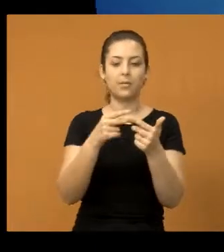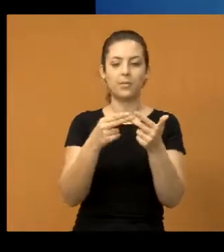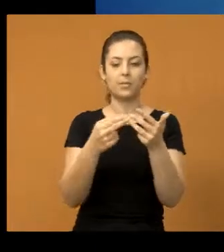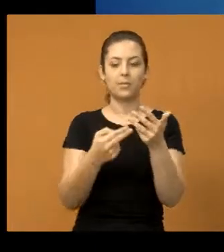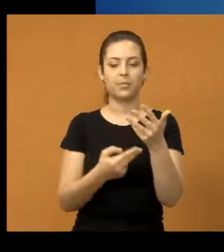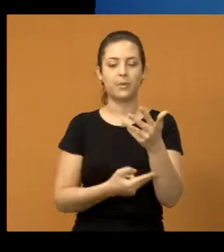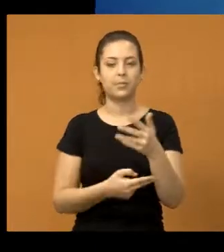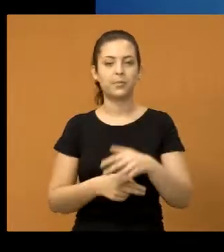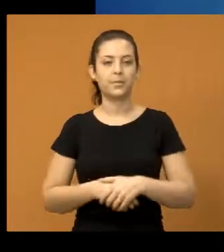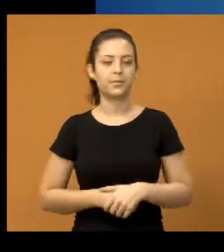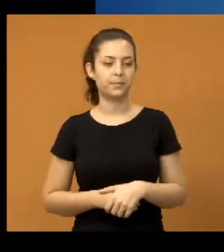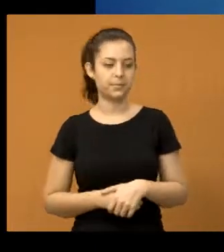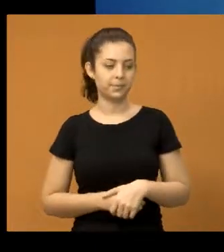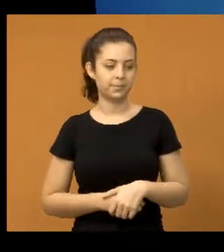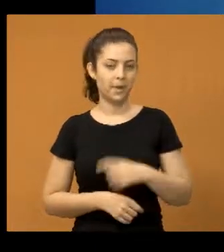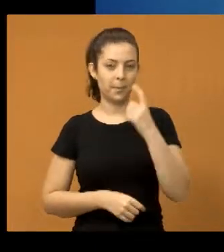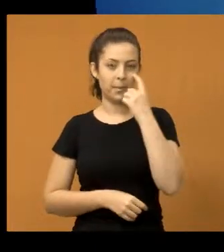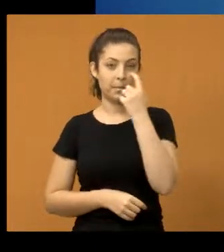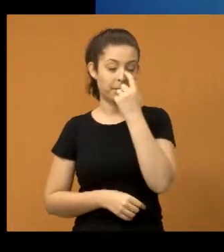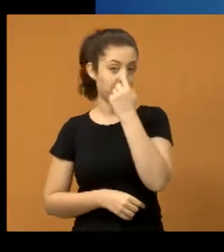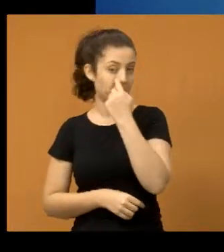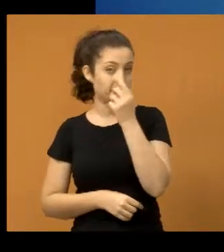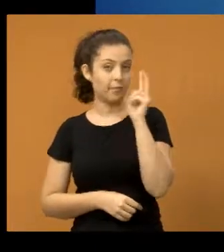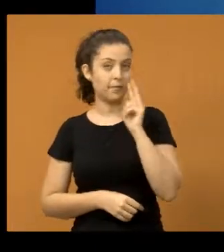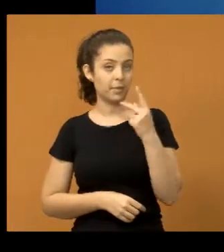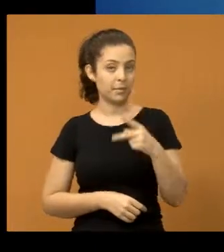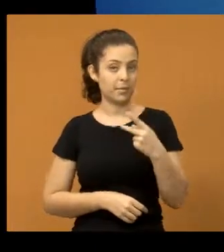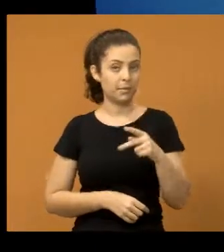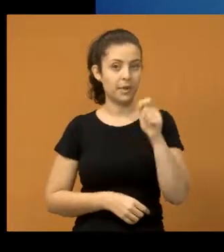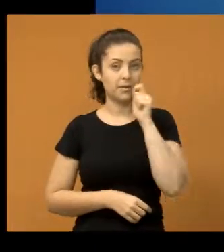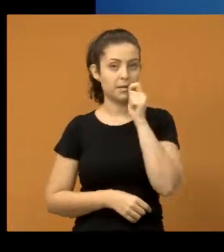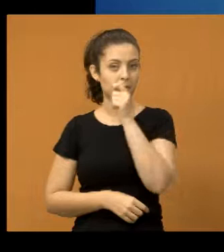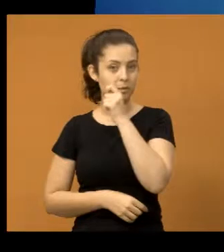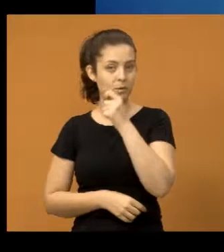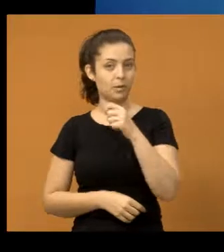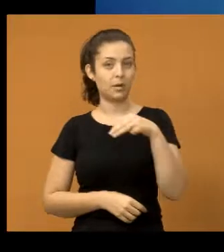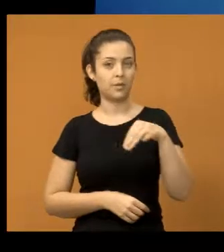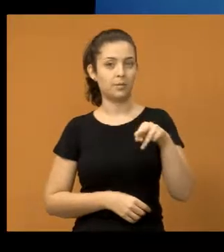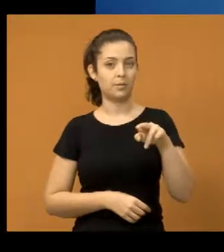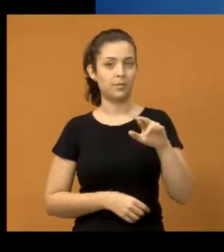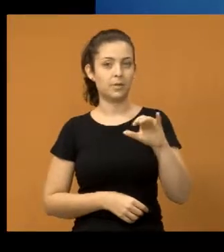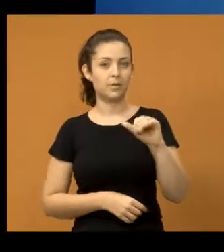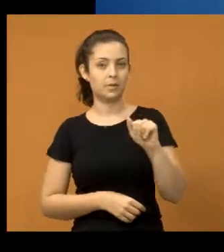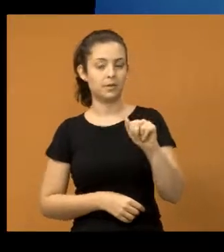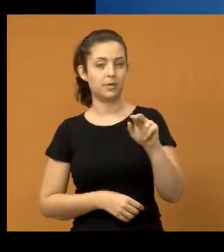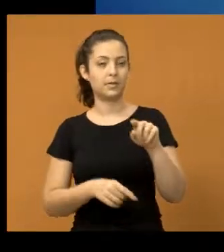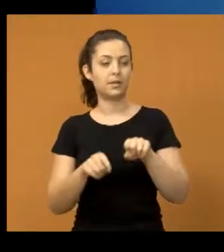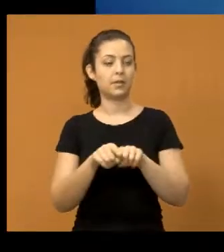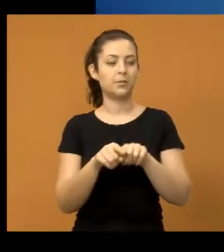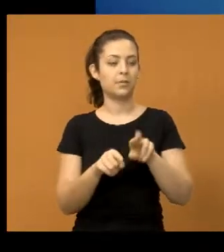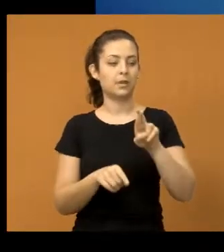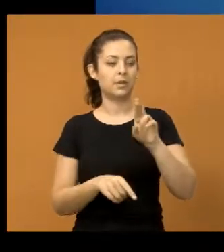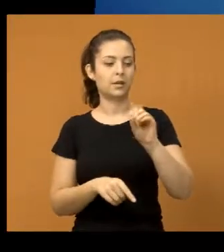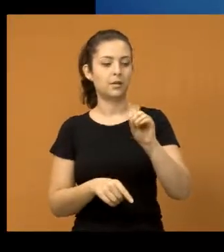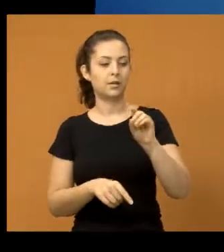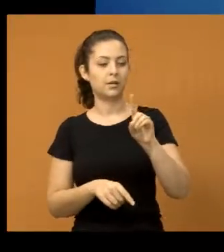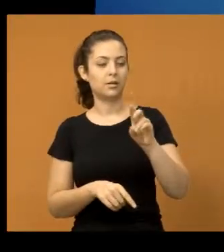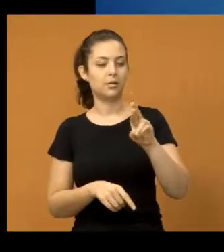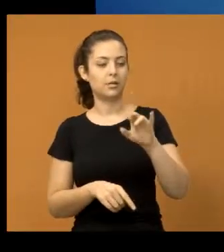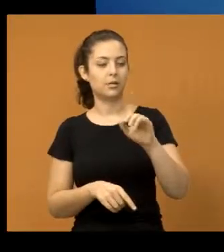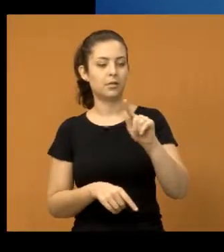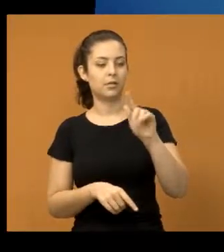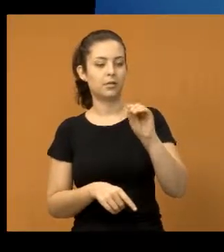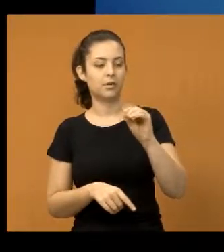o Valmir do Parque Melua, já citei, assessoria da doutora Márcia, do doutor Rodrigo Solamão. Então, precisa ver a